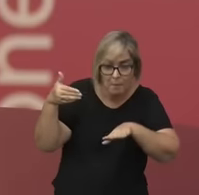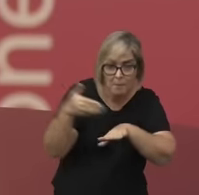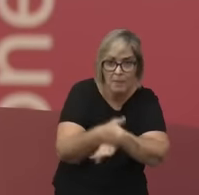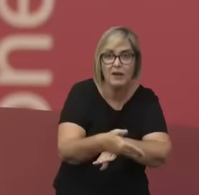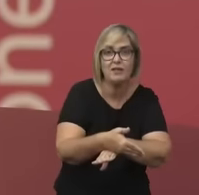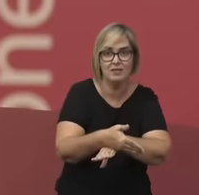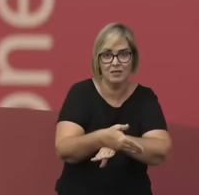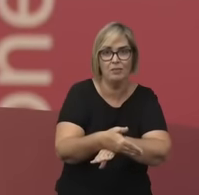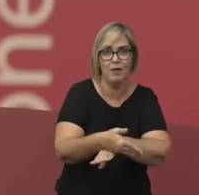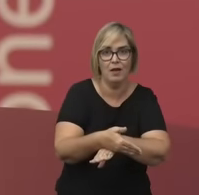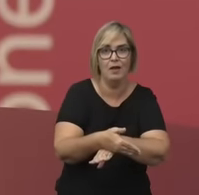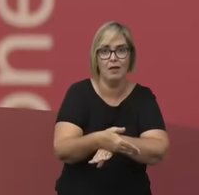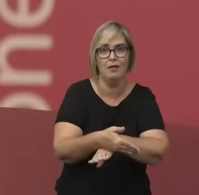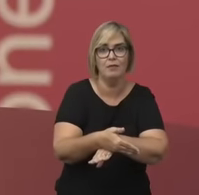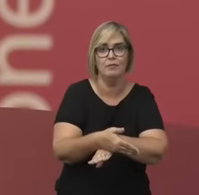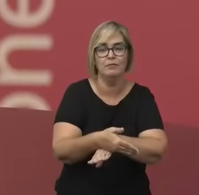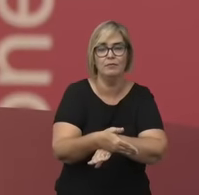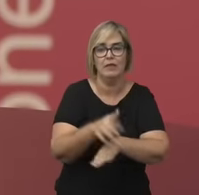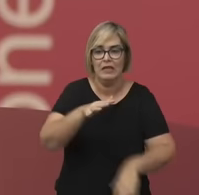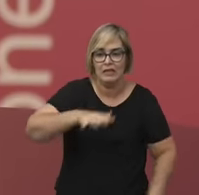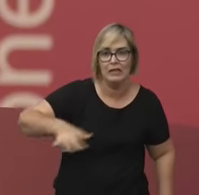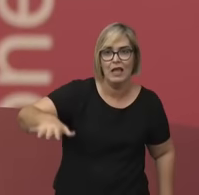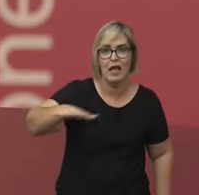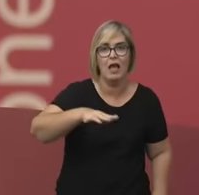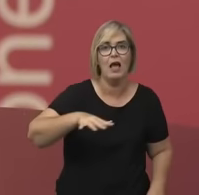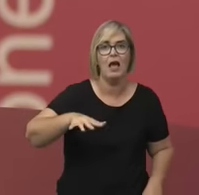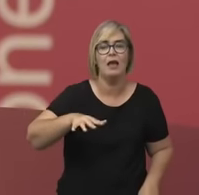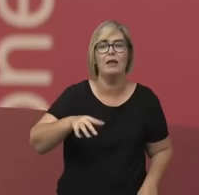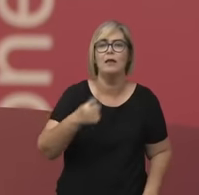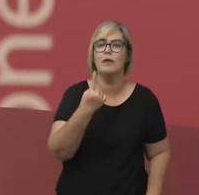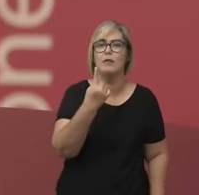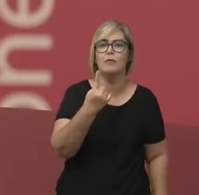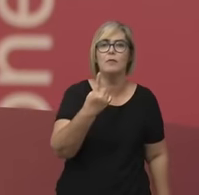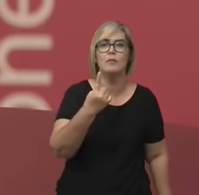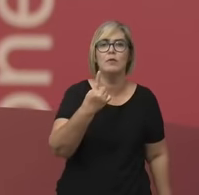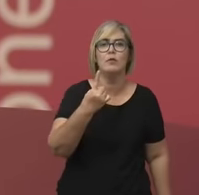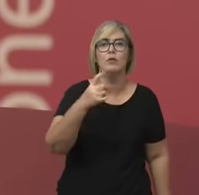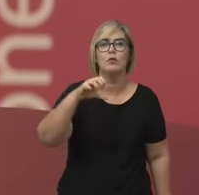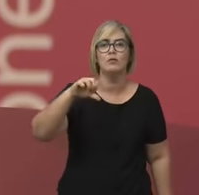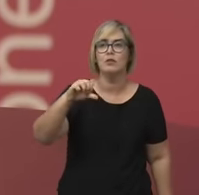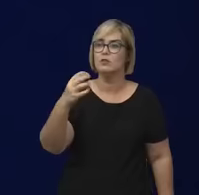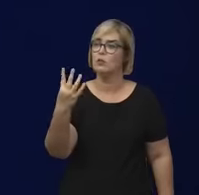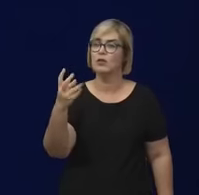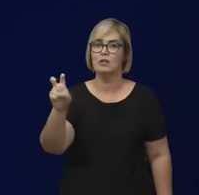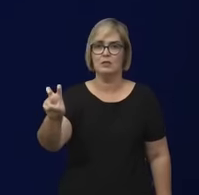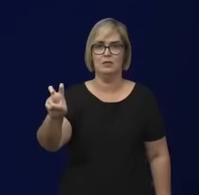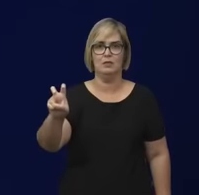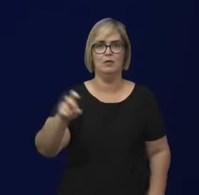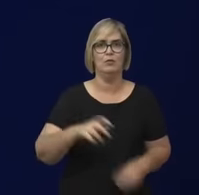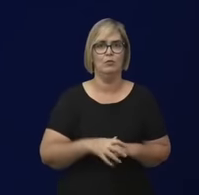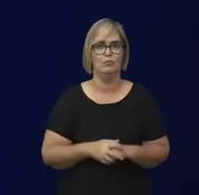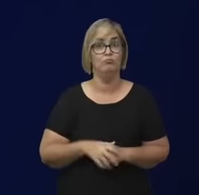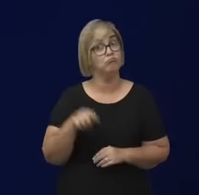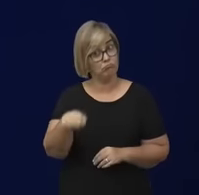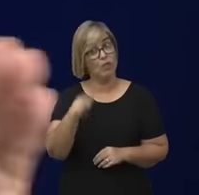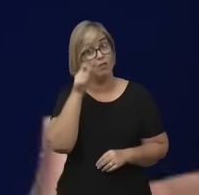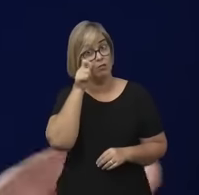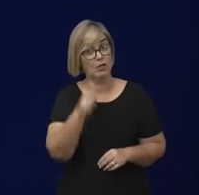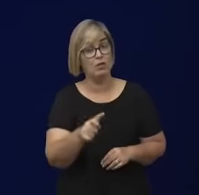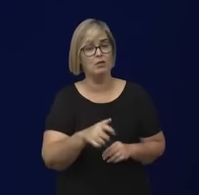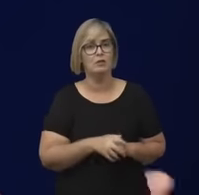se tornar membro da Royal Society só em 1945. Então, vocês veem. É muito interessante também que algo